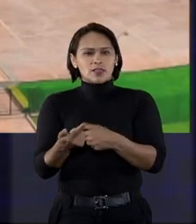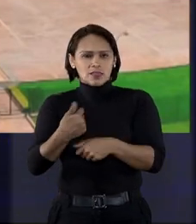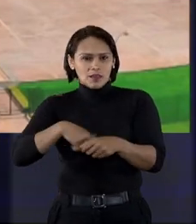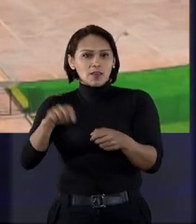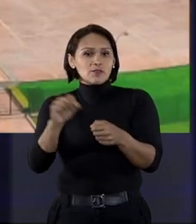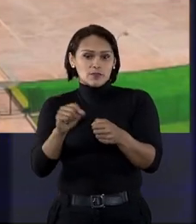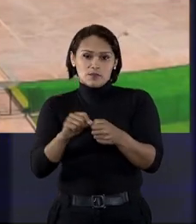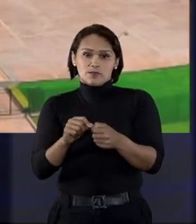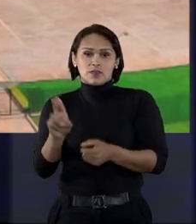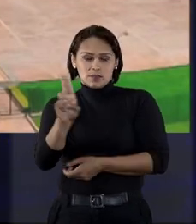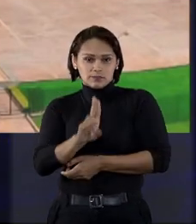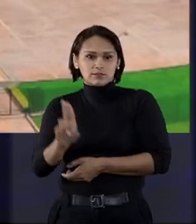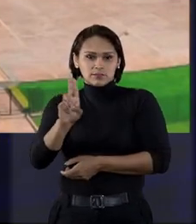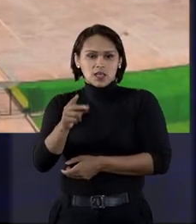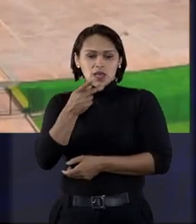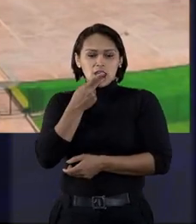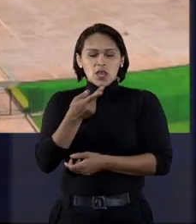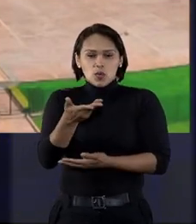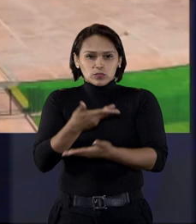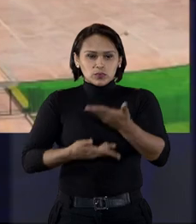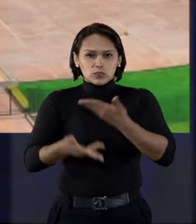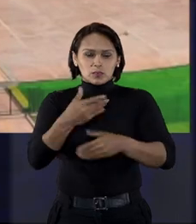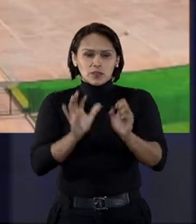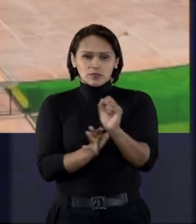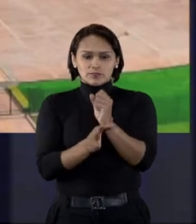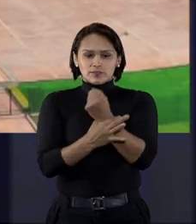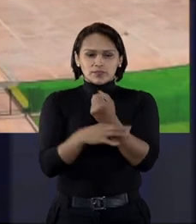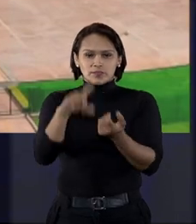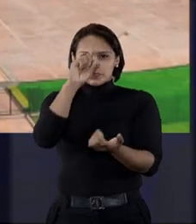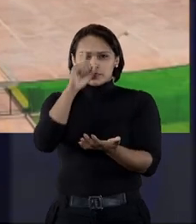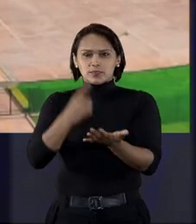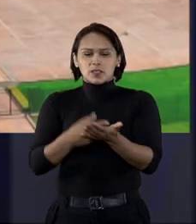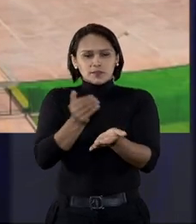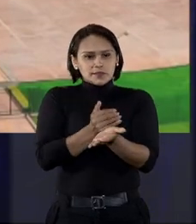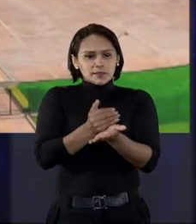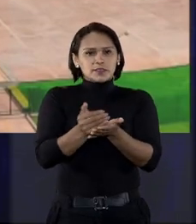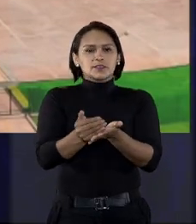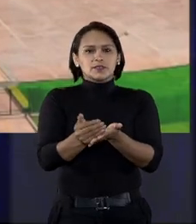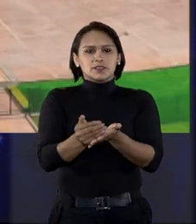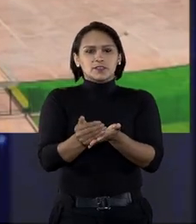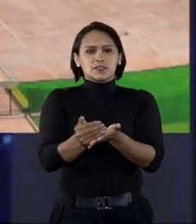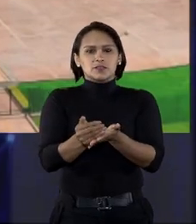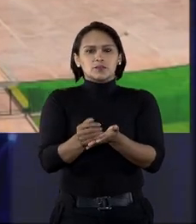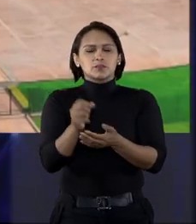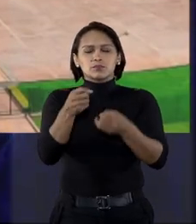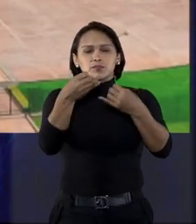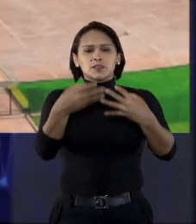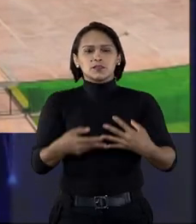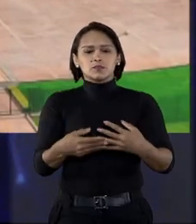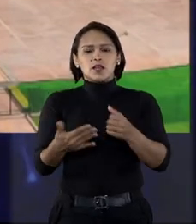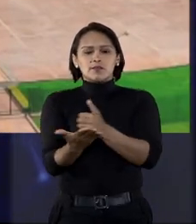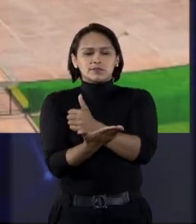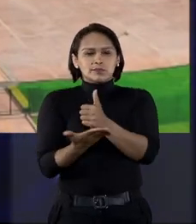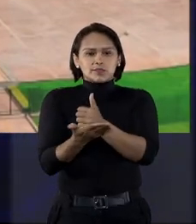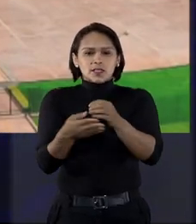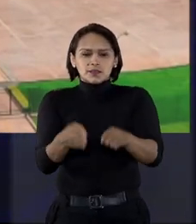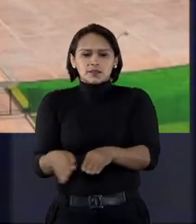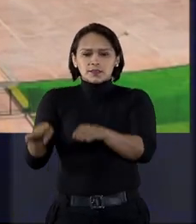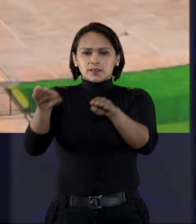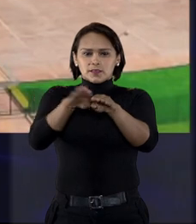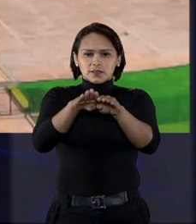e foi tomada com o seu uso. E um dos meios de assegurar a aplicação desse princípio reside no